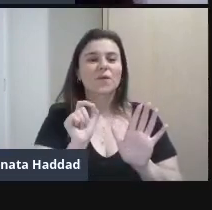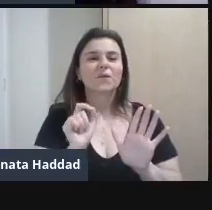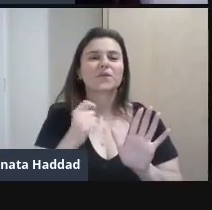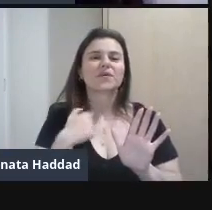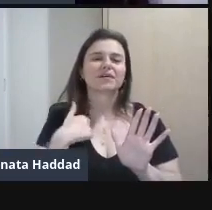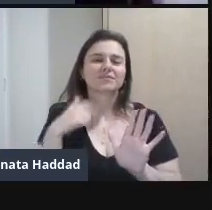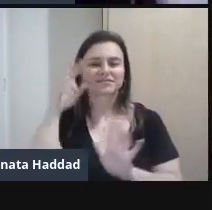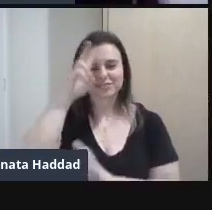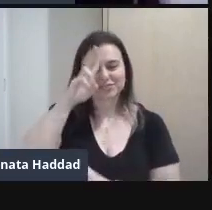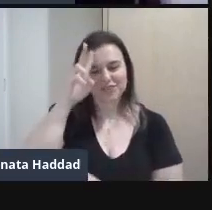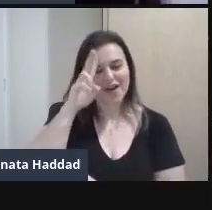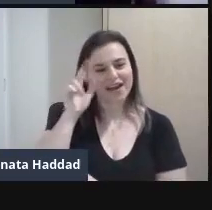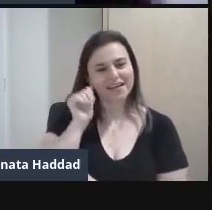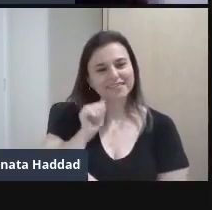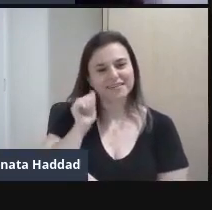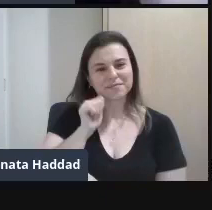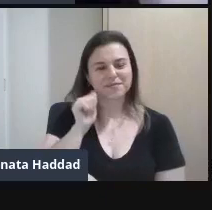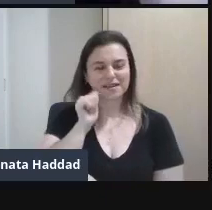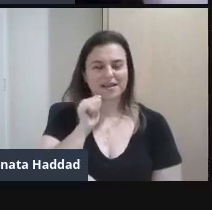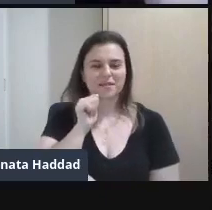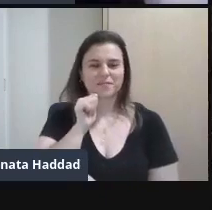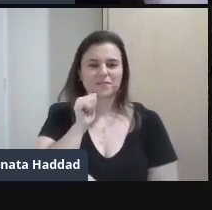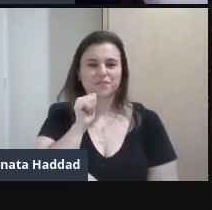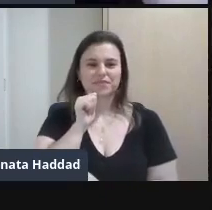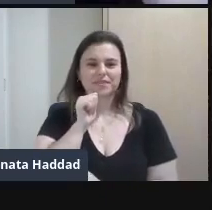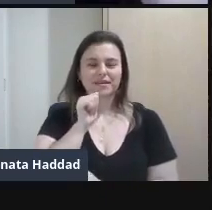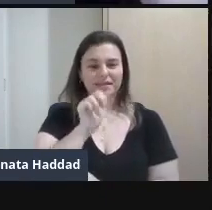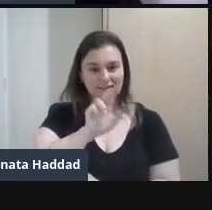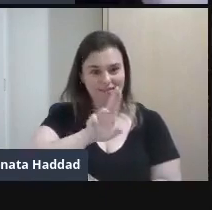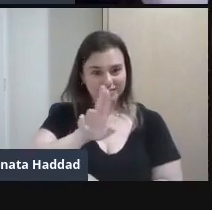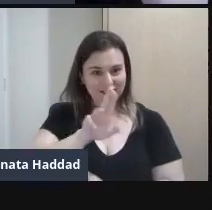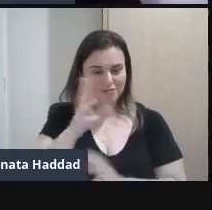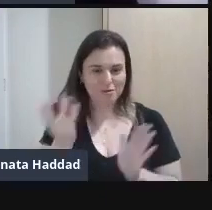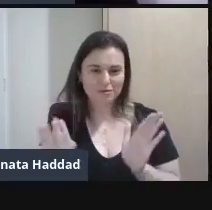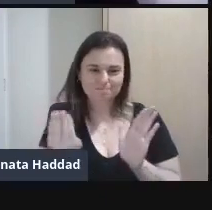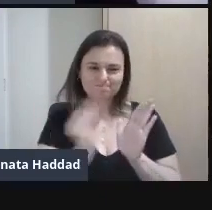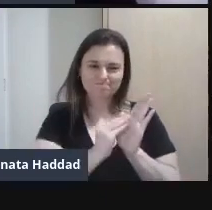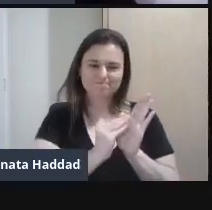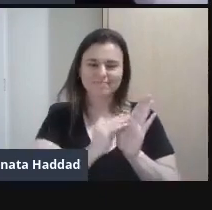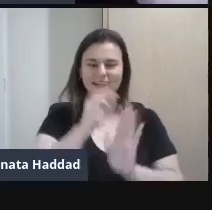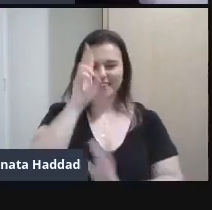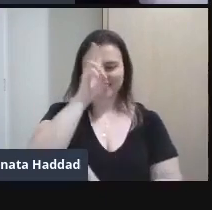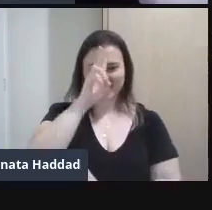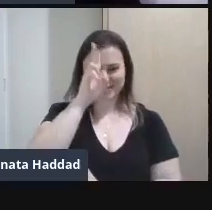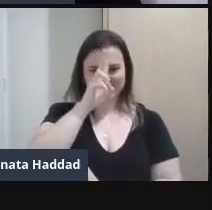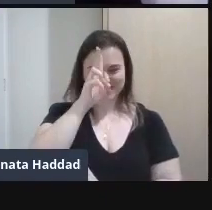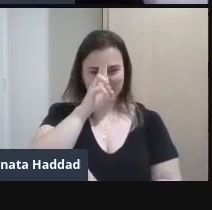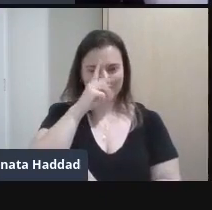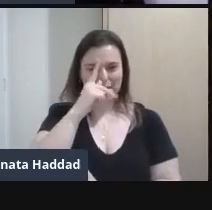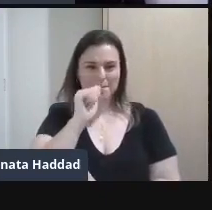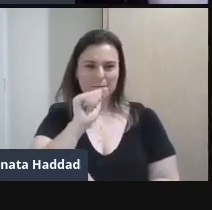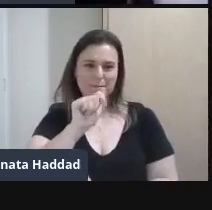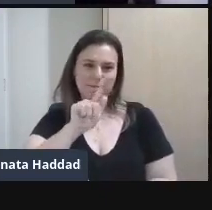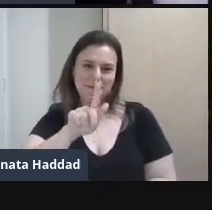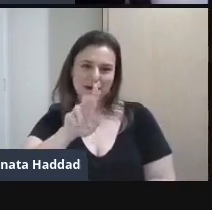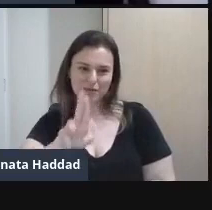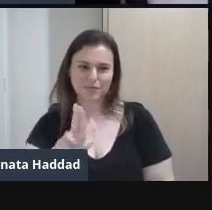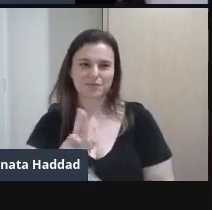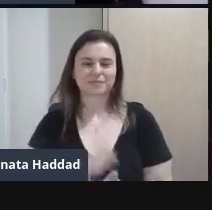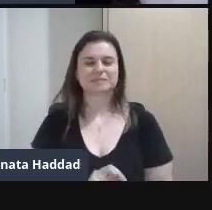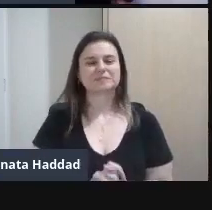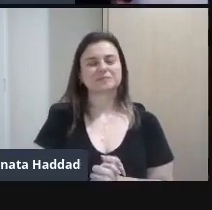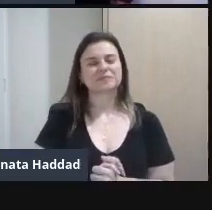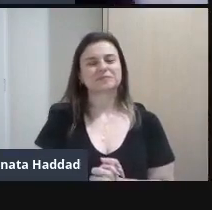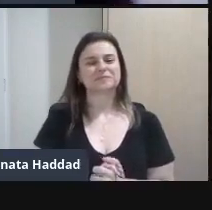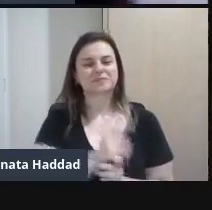foi E que deixa pra gente O seu nome registrado É na história Que é a Patrícia Galvão Que apagou Vamos lá Vamos